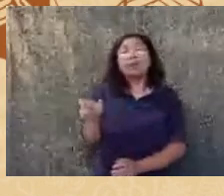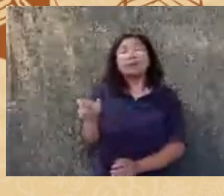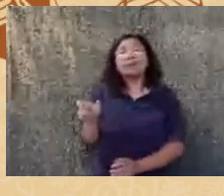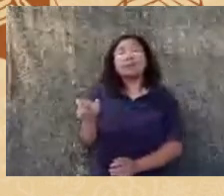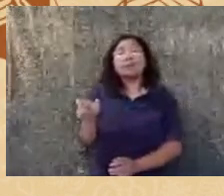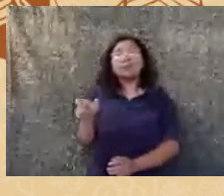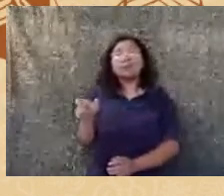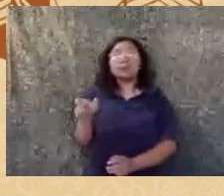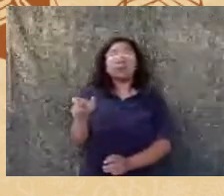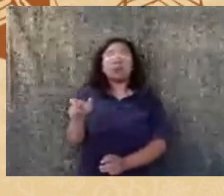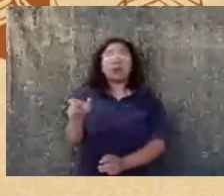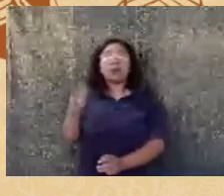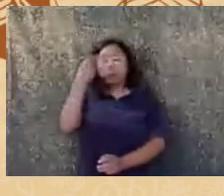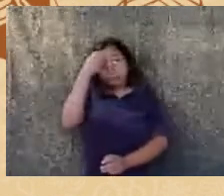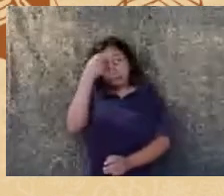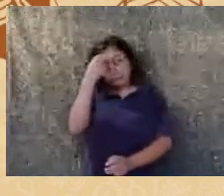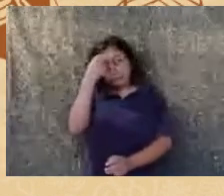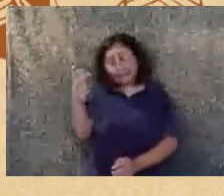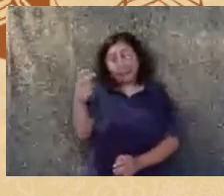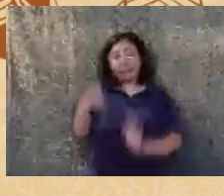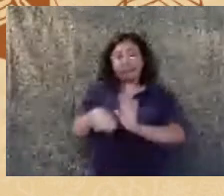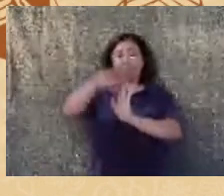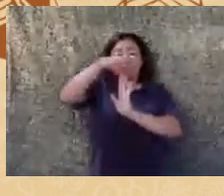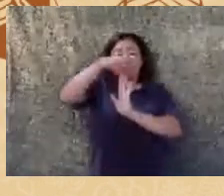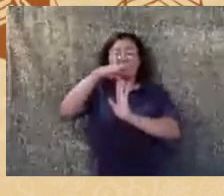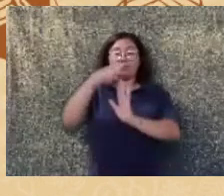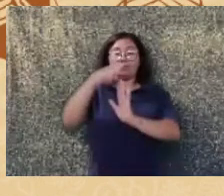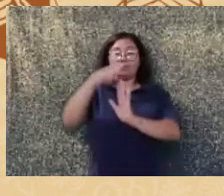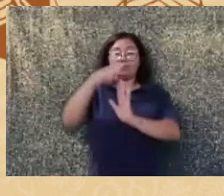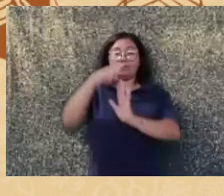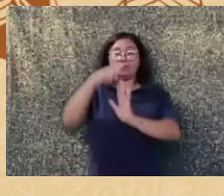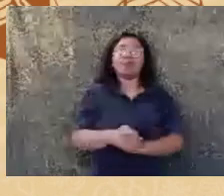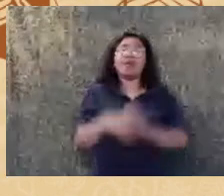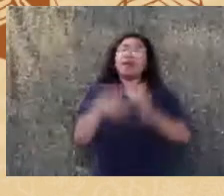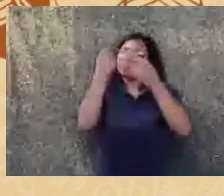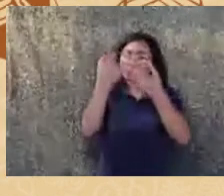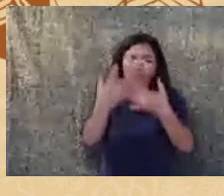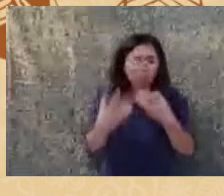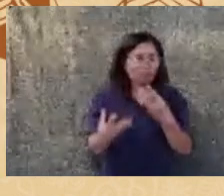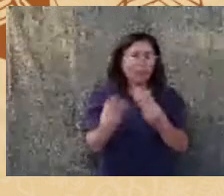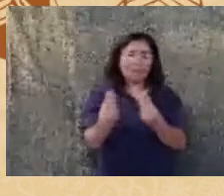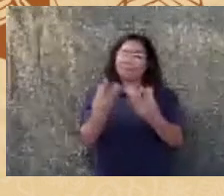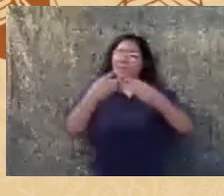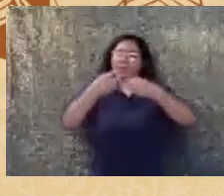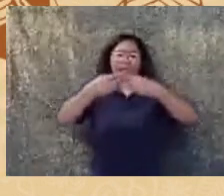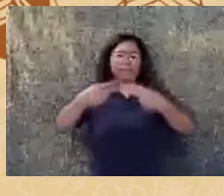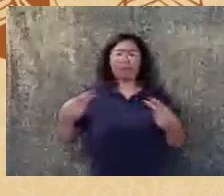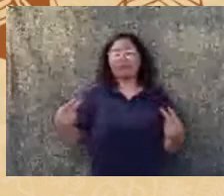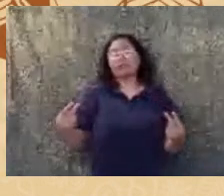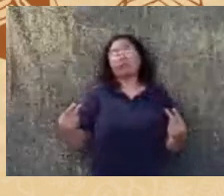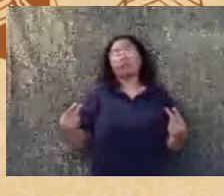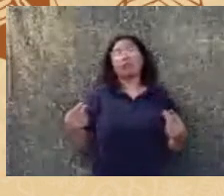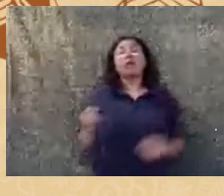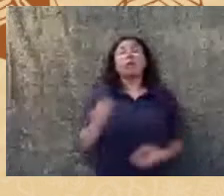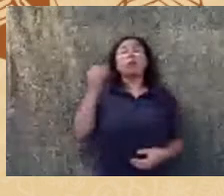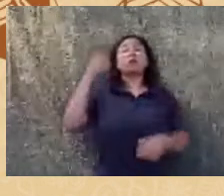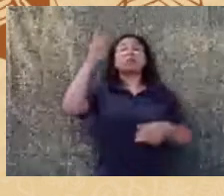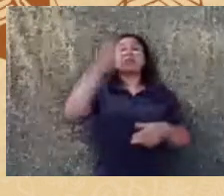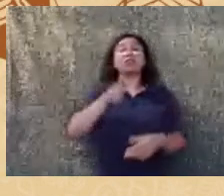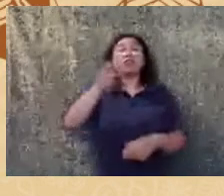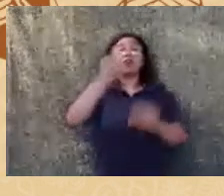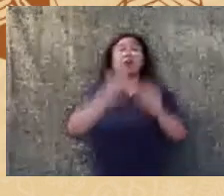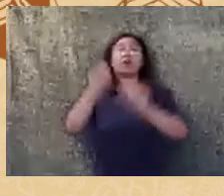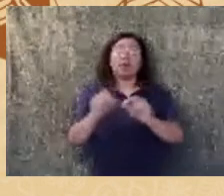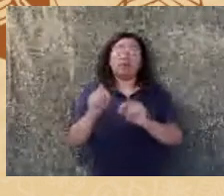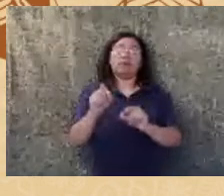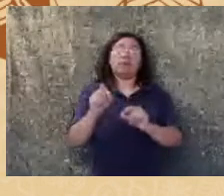estatísticos que estão aqui descritos e que eu não vou detalhar por uma questão de tempo mas o fato mais importante é o banco de dados de Lin e Van